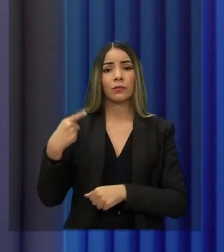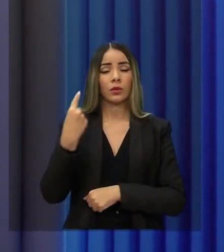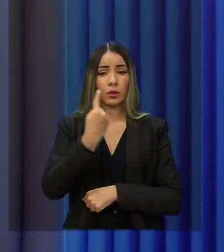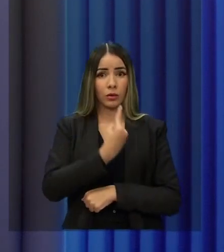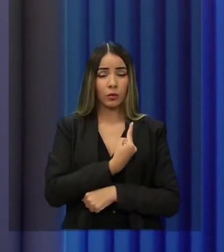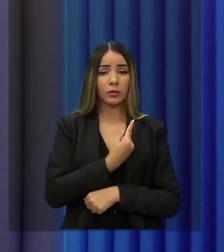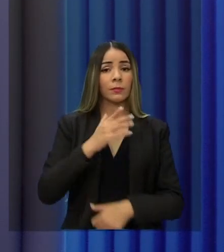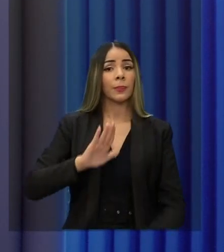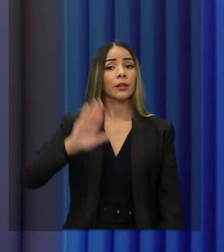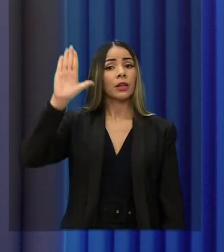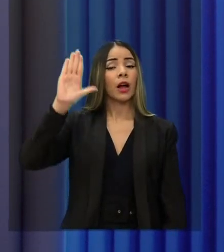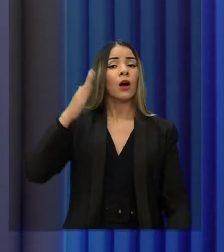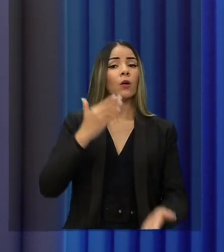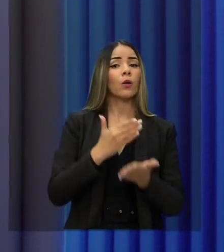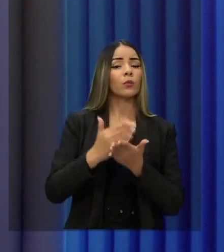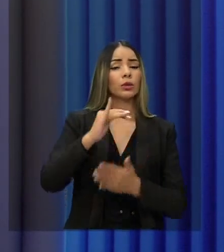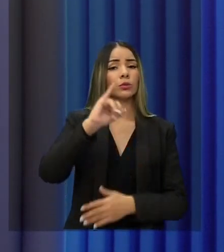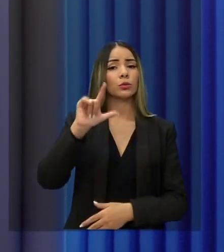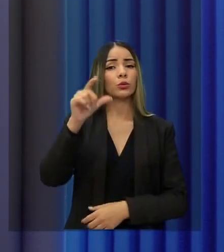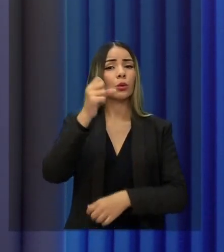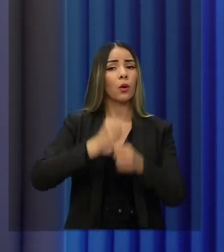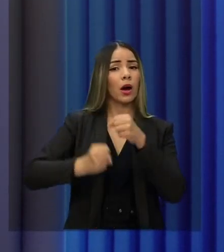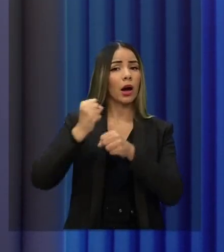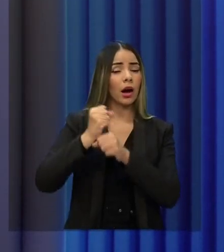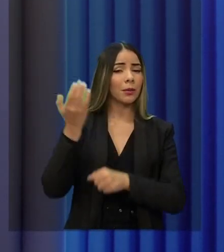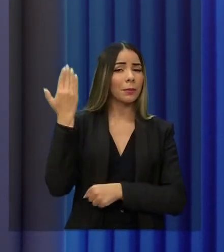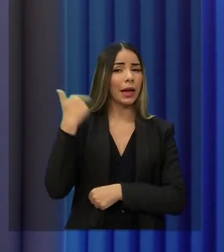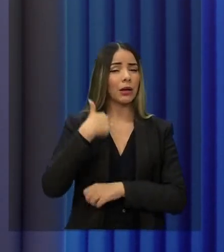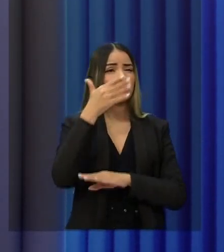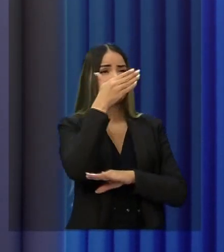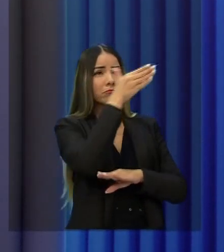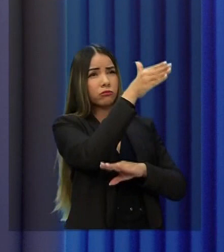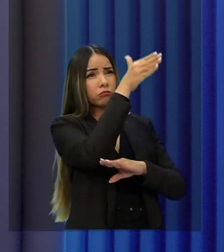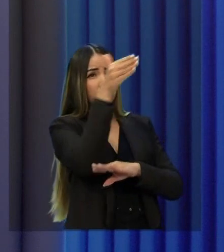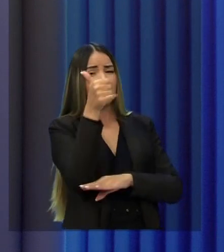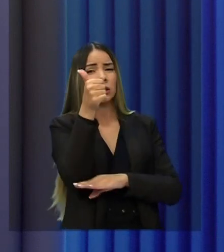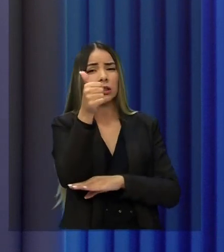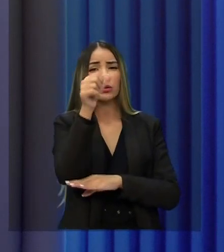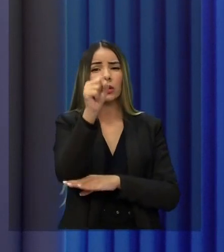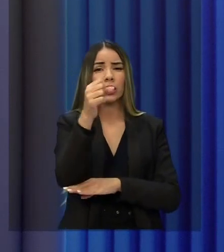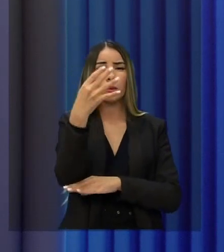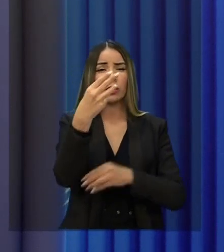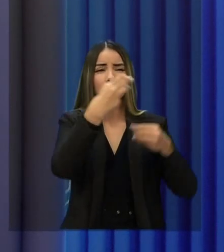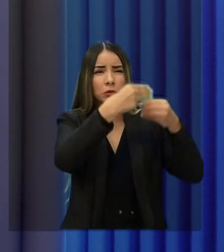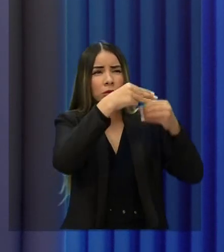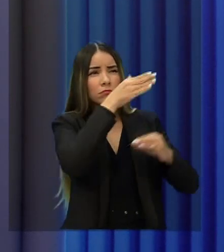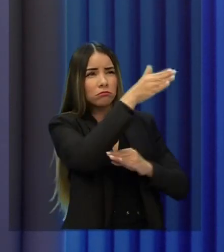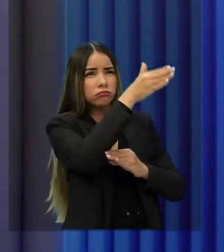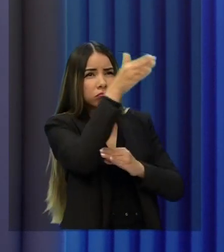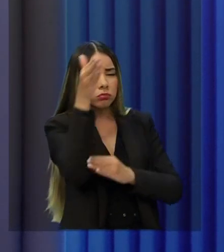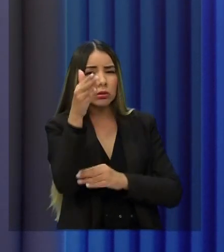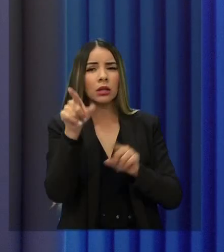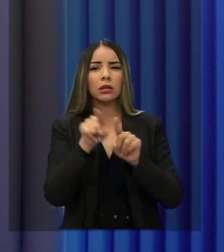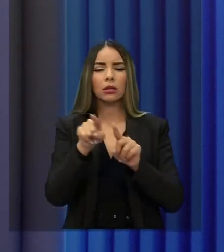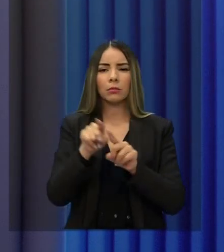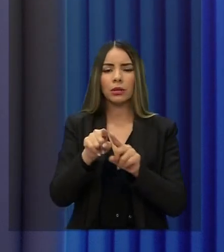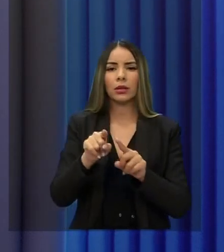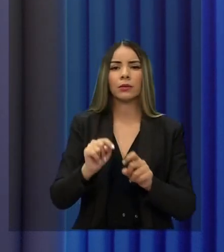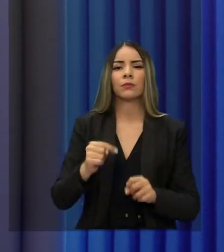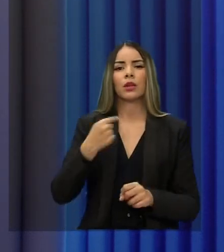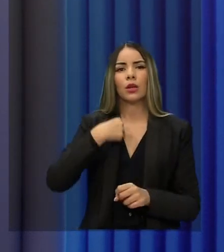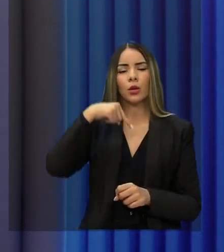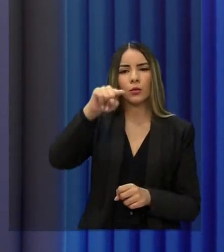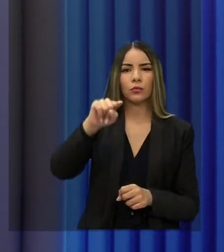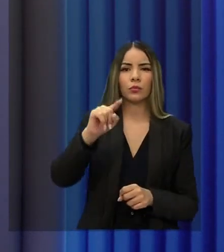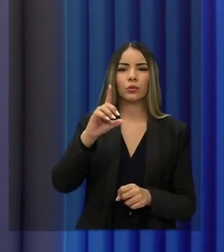em junho do ano passado. Eu andei em cada um dos 184 municípios cearenses. Eu tive a oportunidade em distritos como o distrito de Sítio